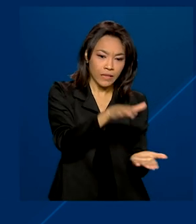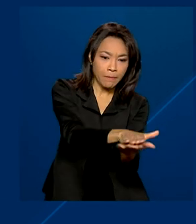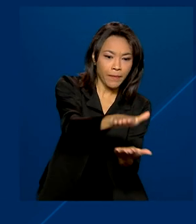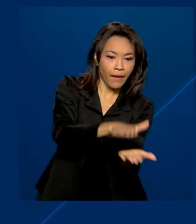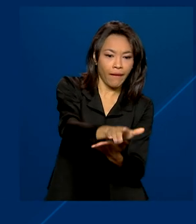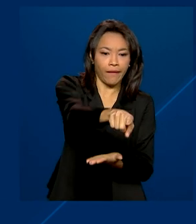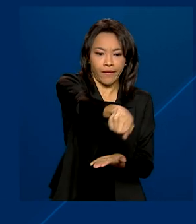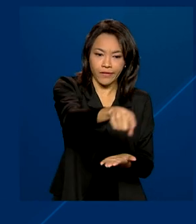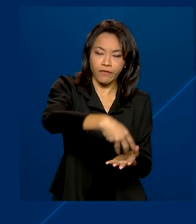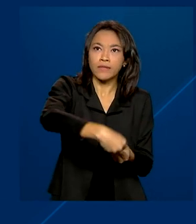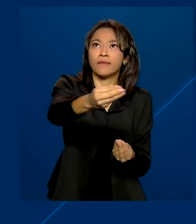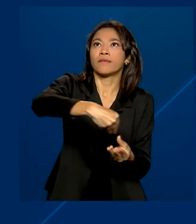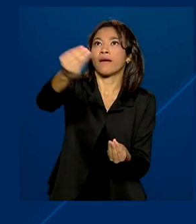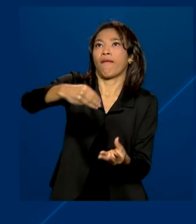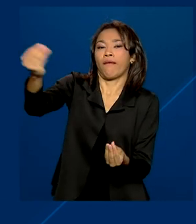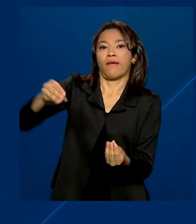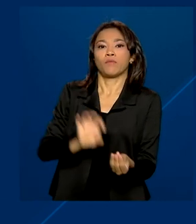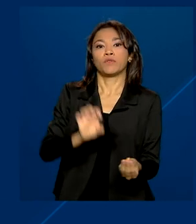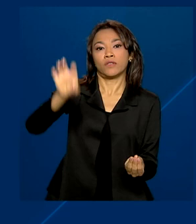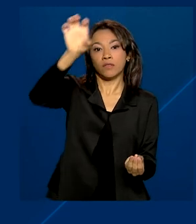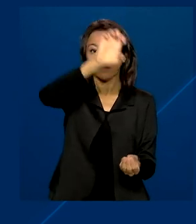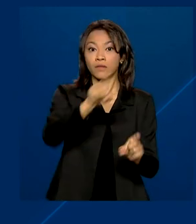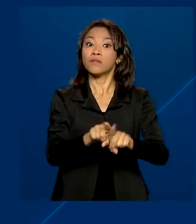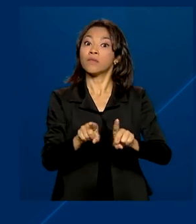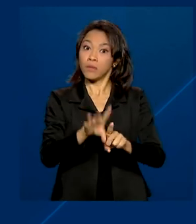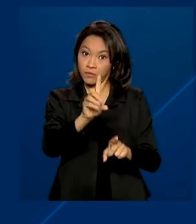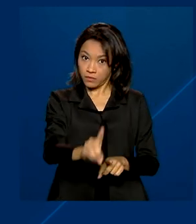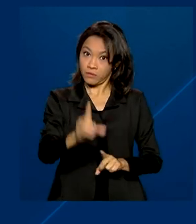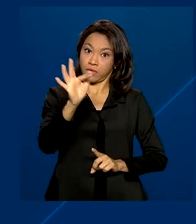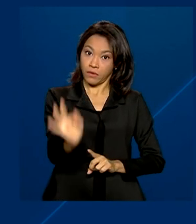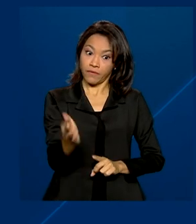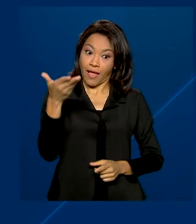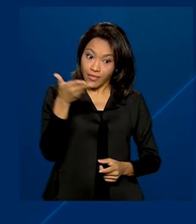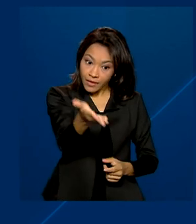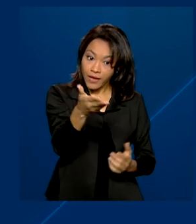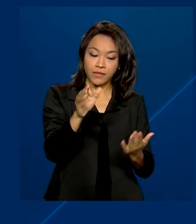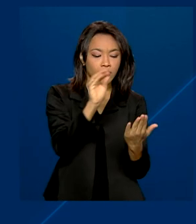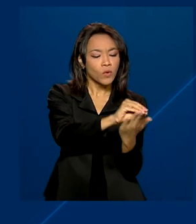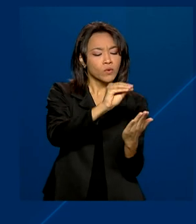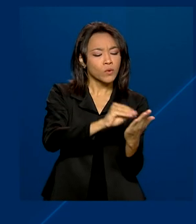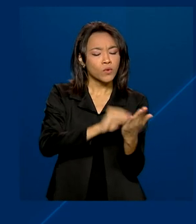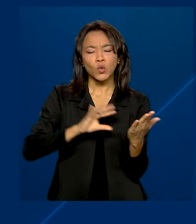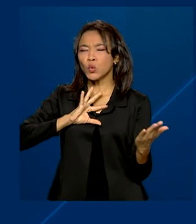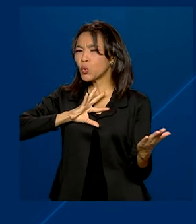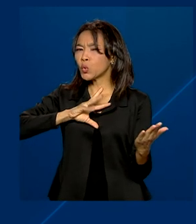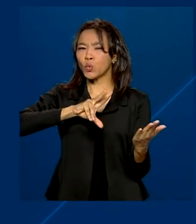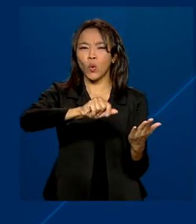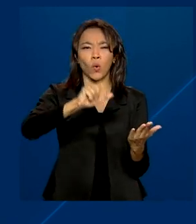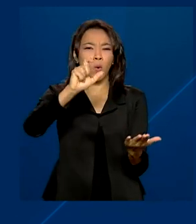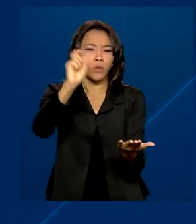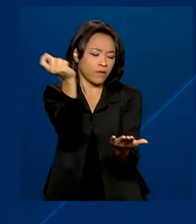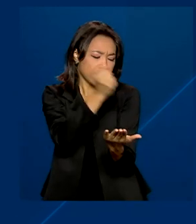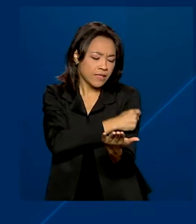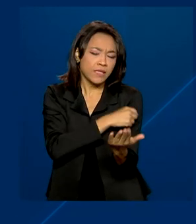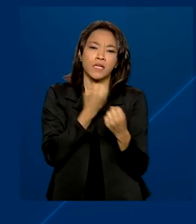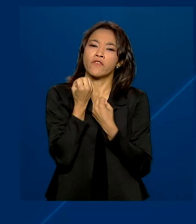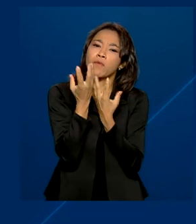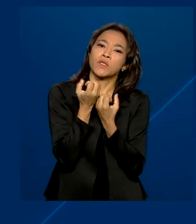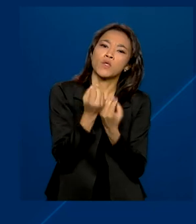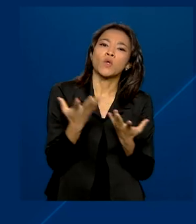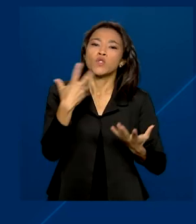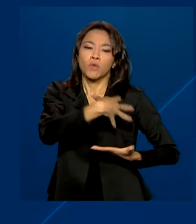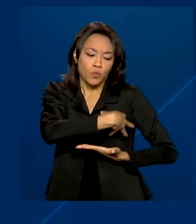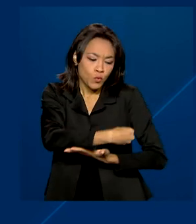serão entregues aos Estados e ao Distrito Federal. É nela que ficam registradas todas as vacinas, além de informações sobre